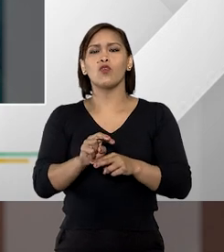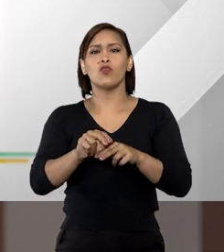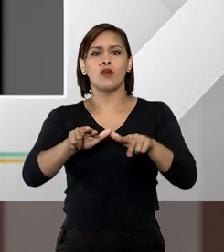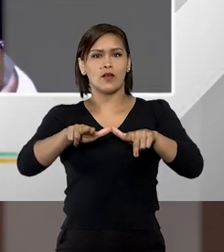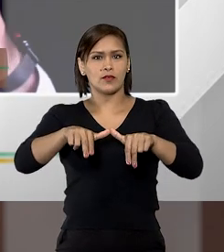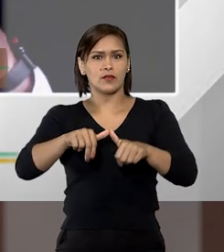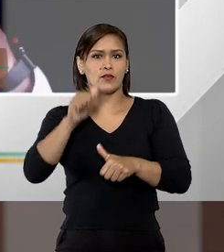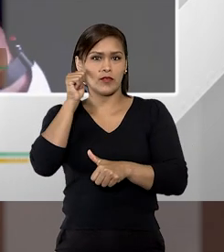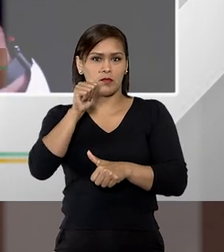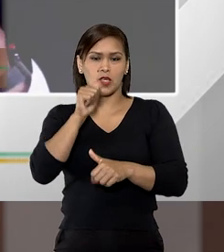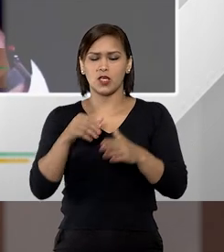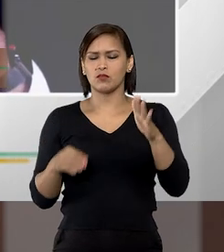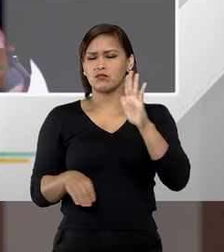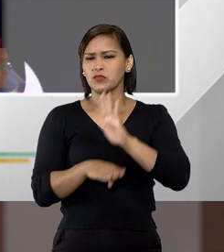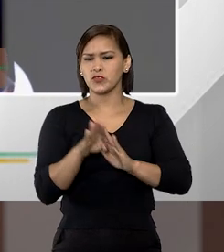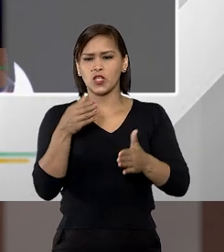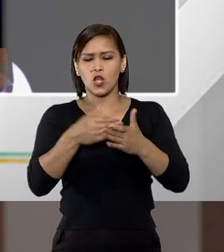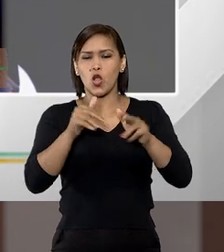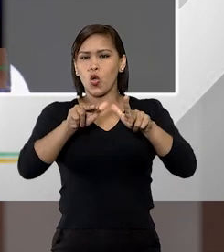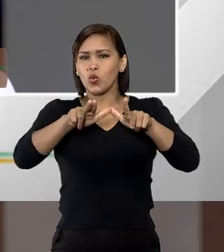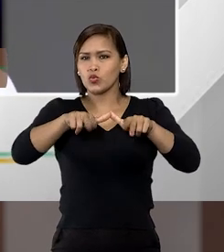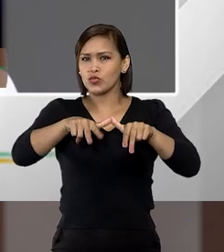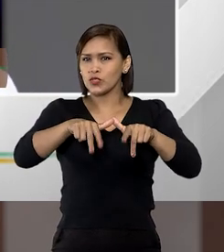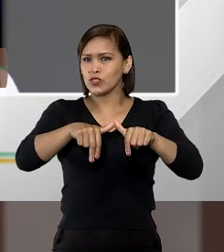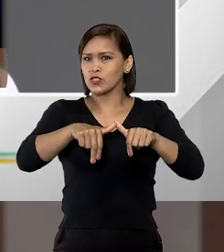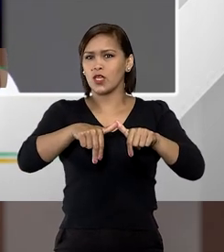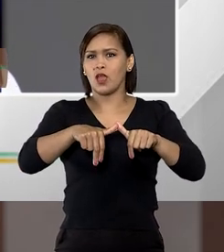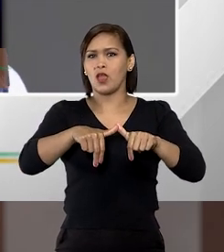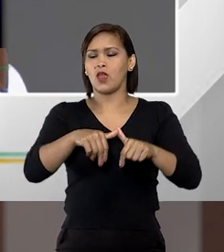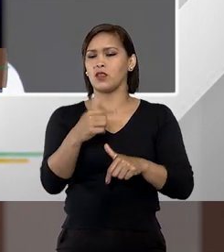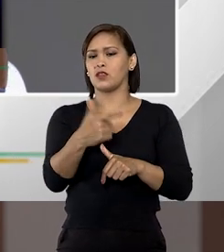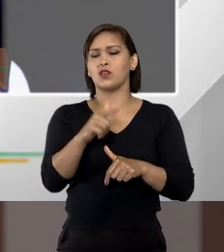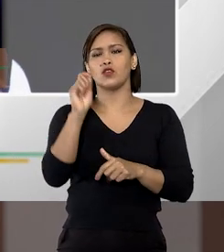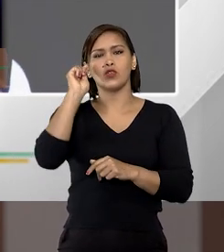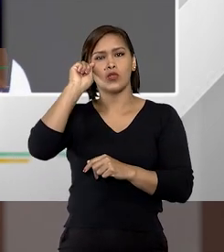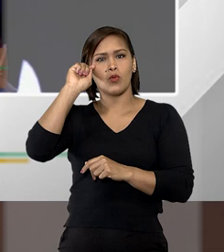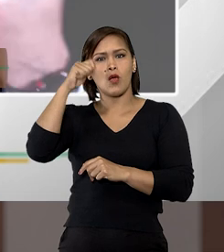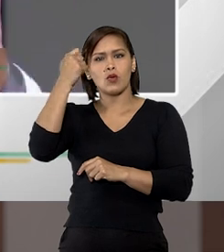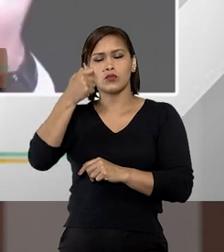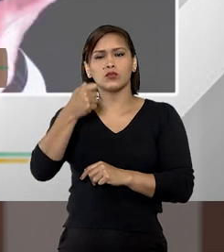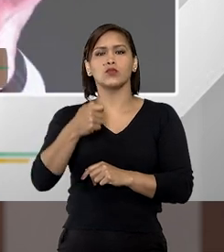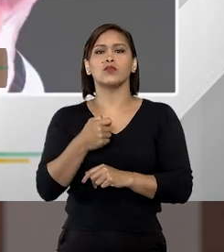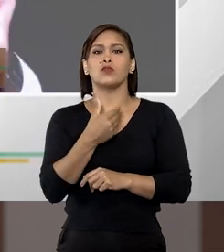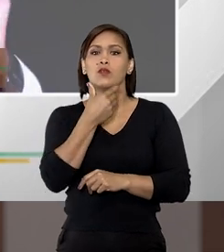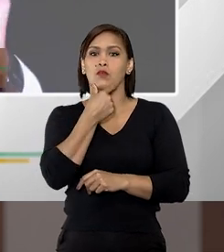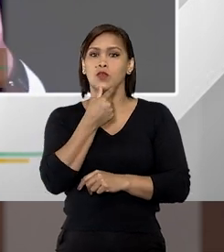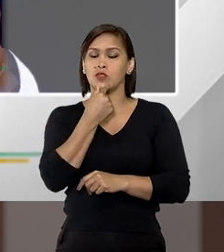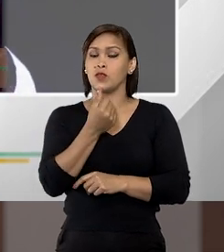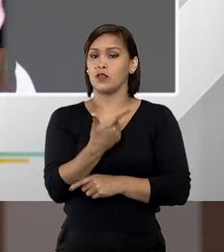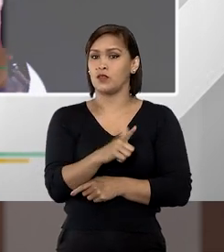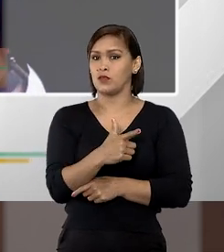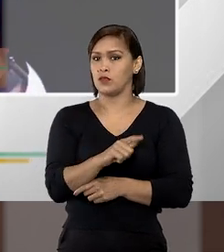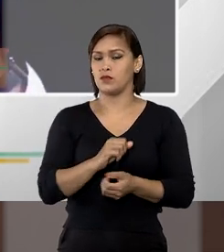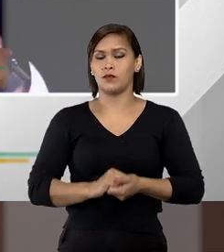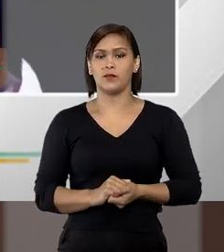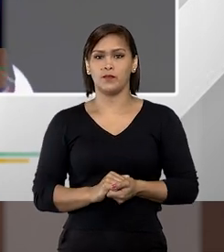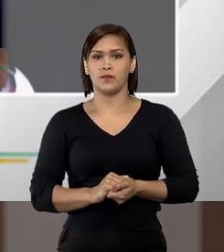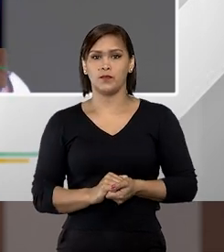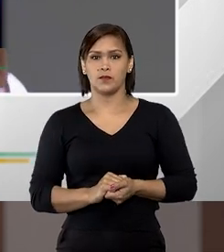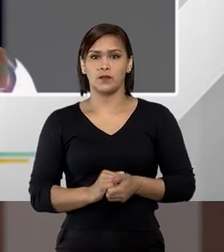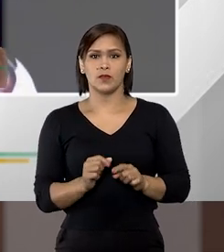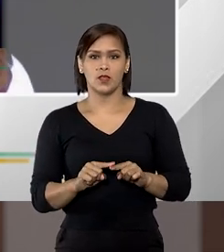feminino ela não restringe o gênero do autor ao sexo masculino portanto